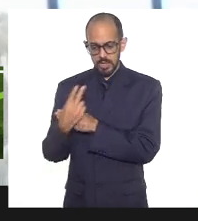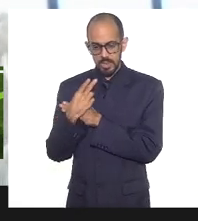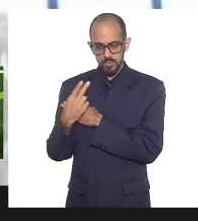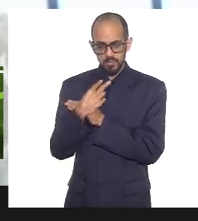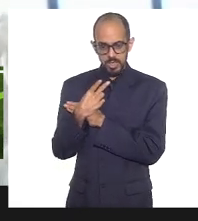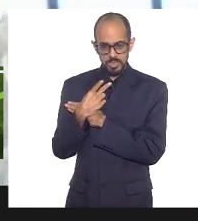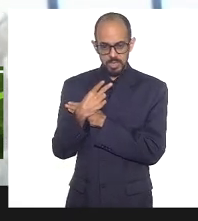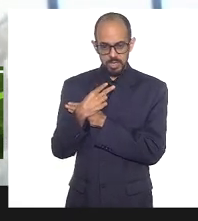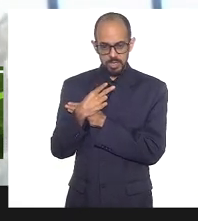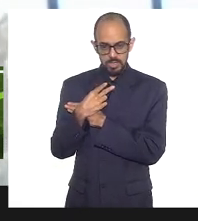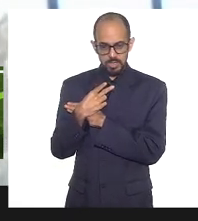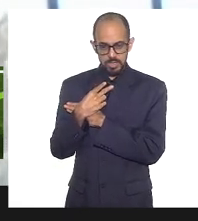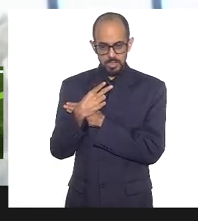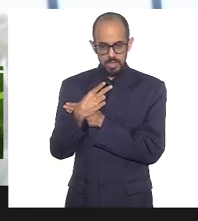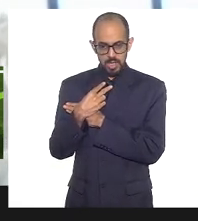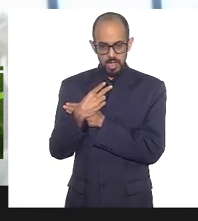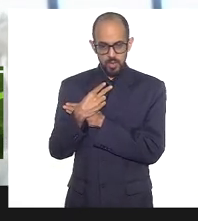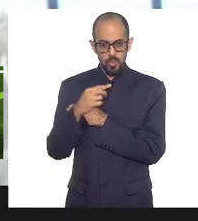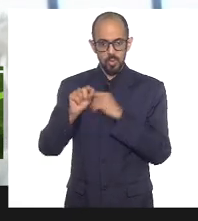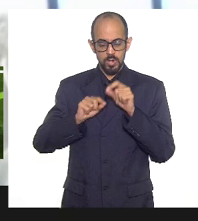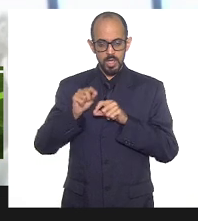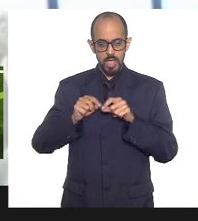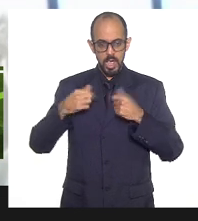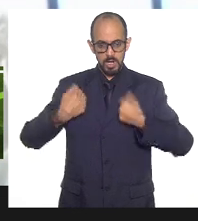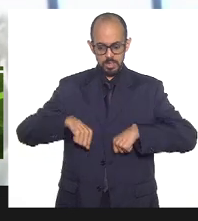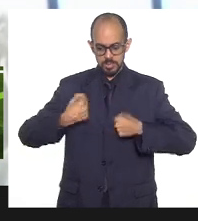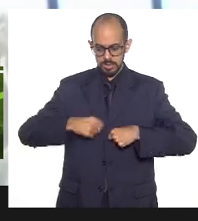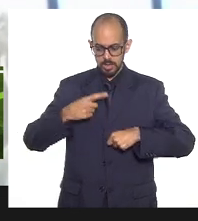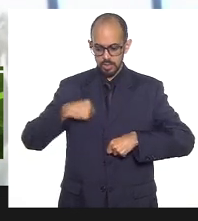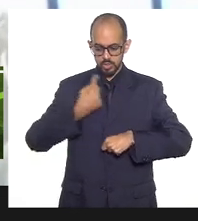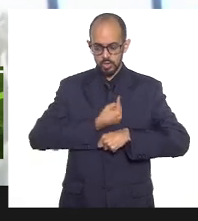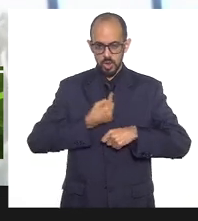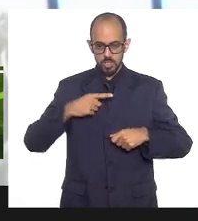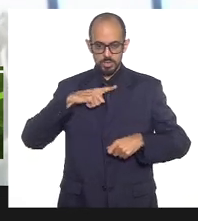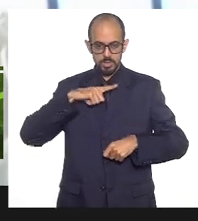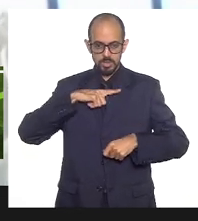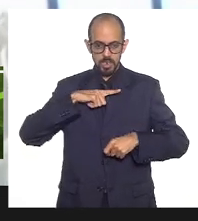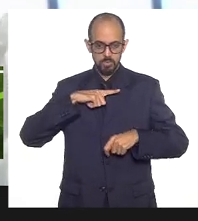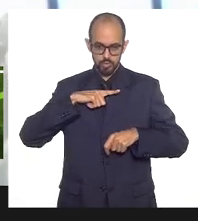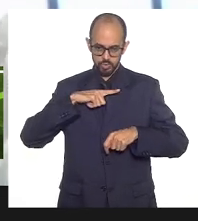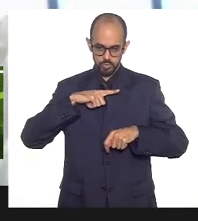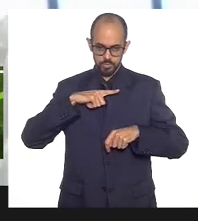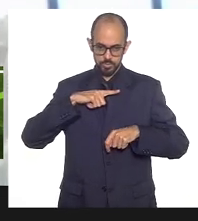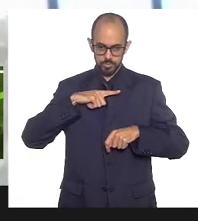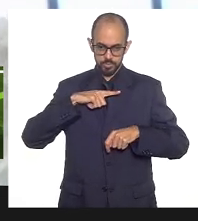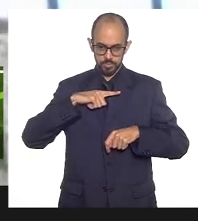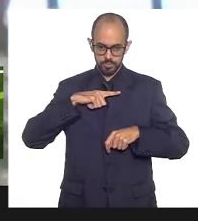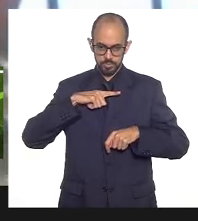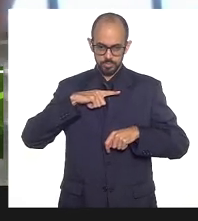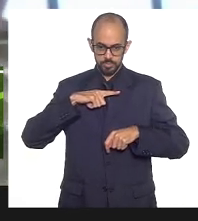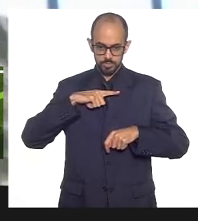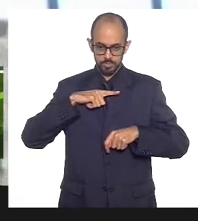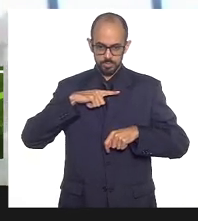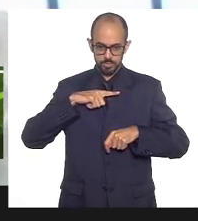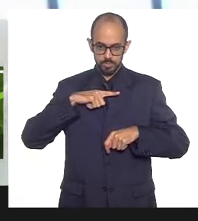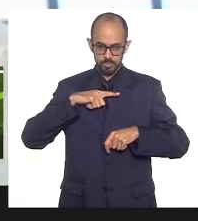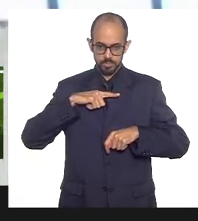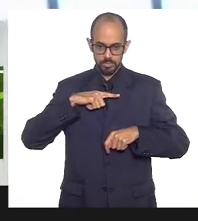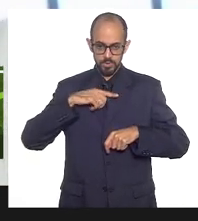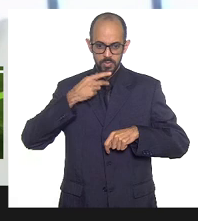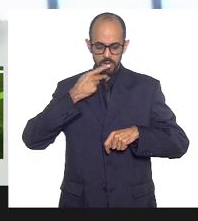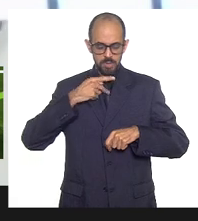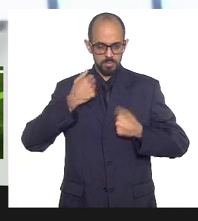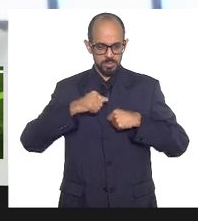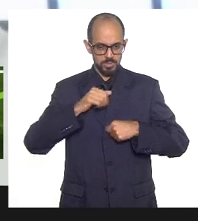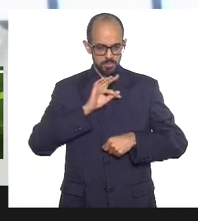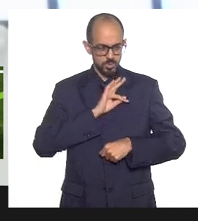a necessidade que nós temos, não vou dizer que tem que ter campo, não tem polícia